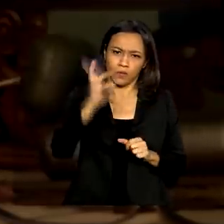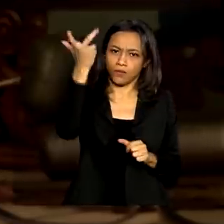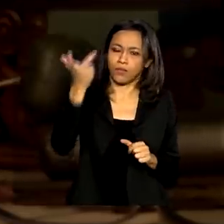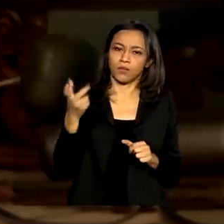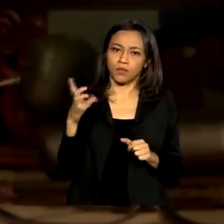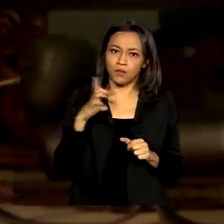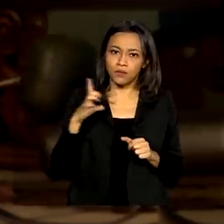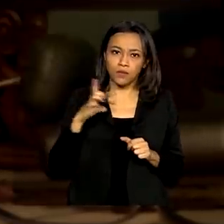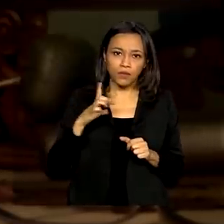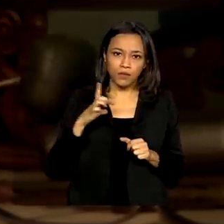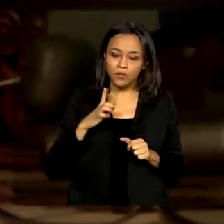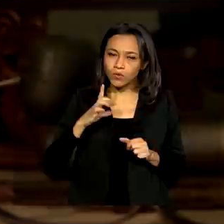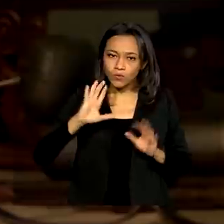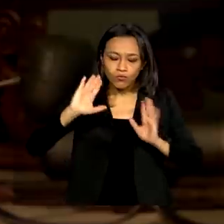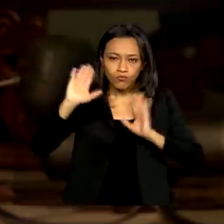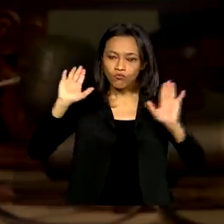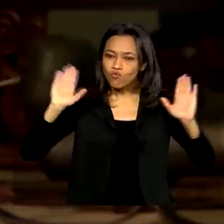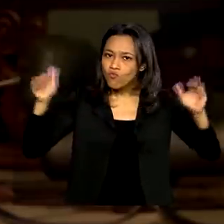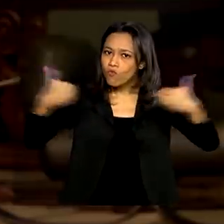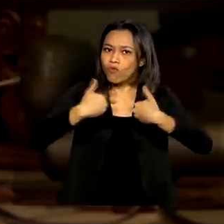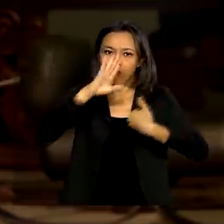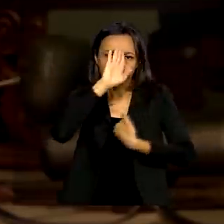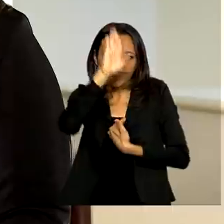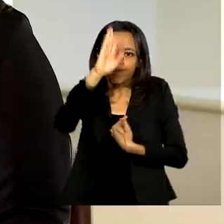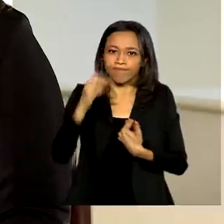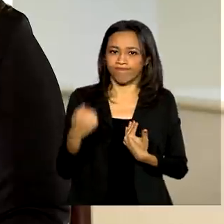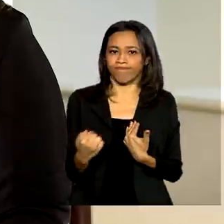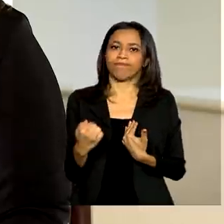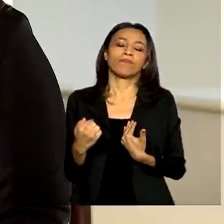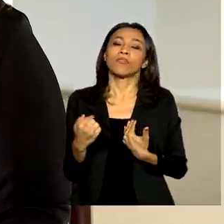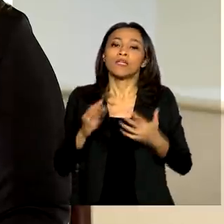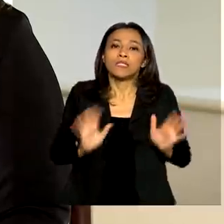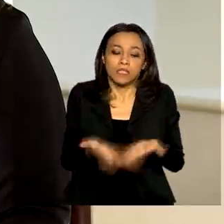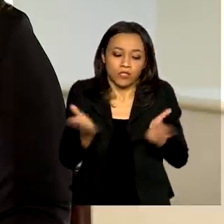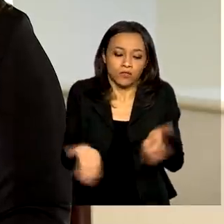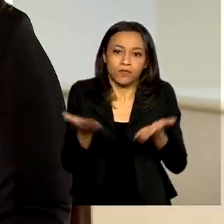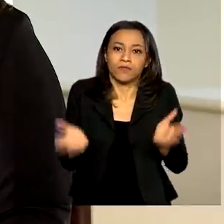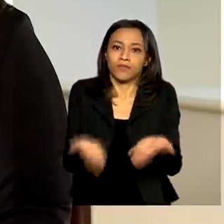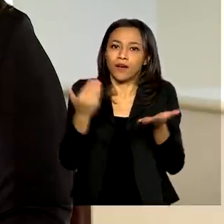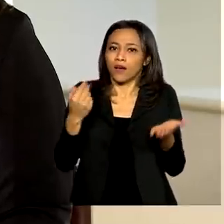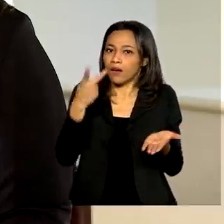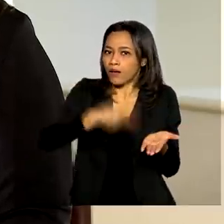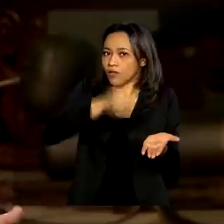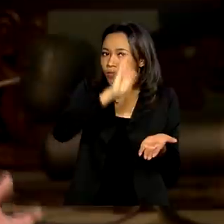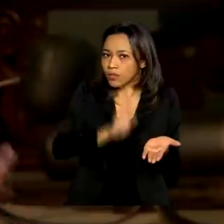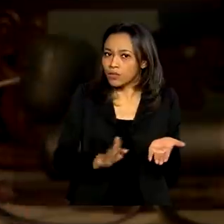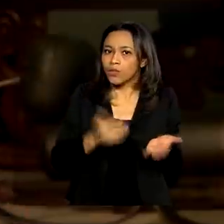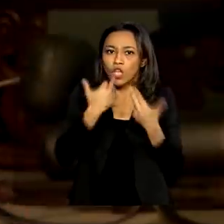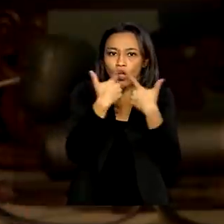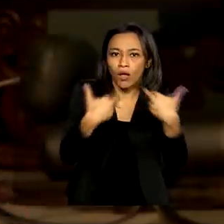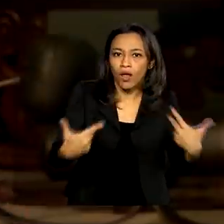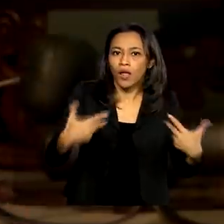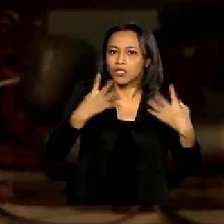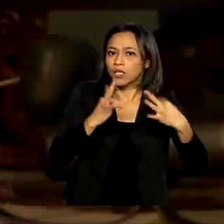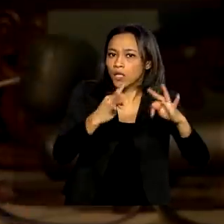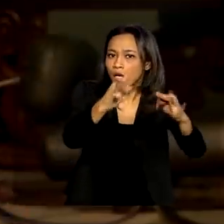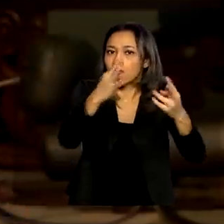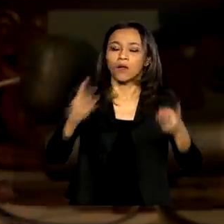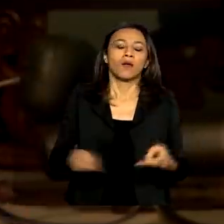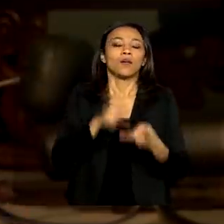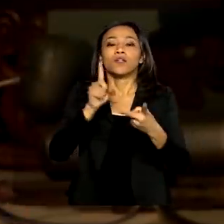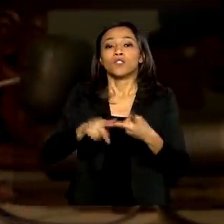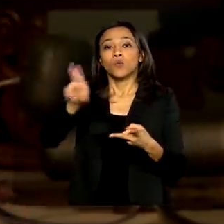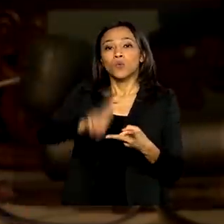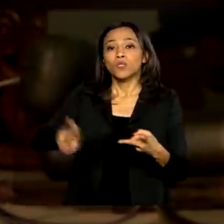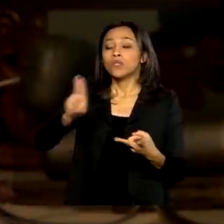estamos no ponto central disso, então incentivar as inovações do país, incentivar a utilização sustentável dos